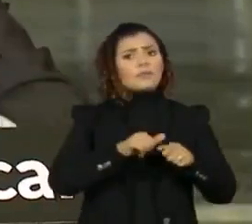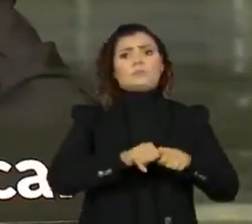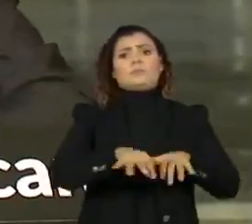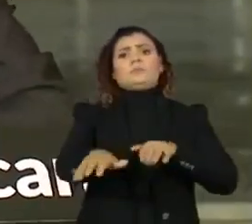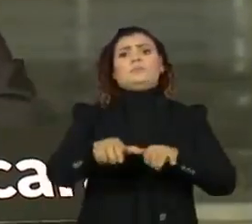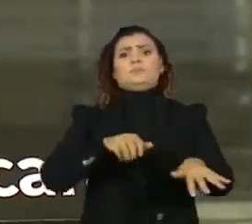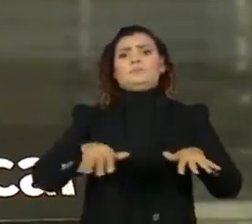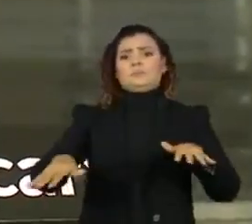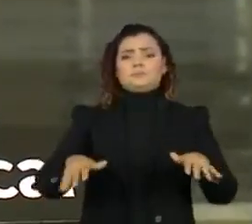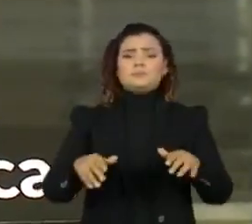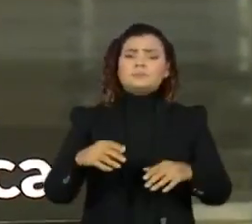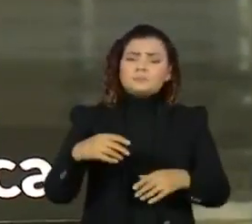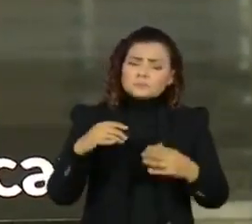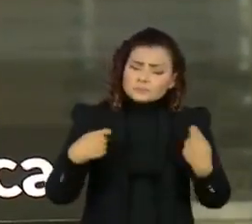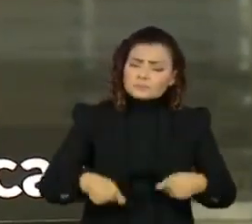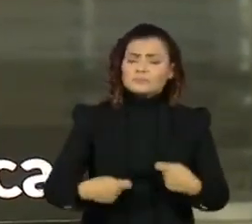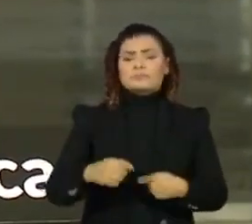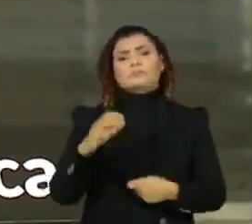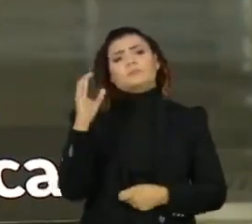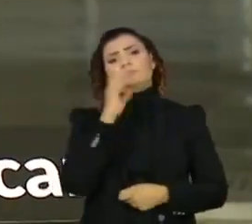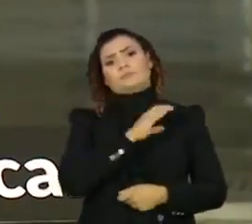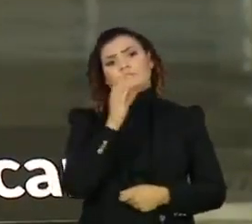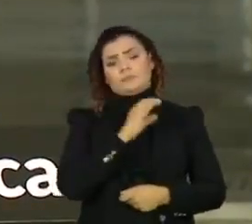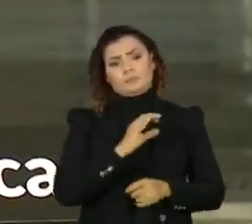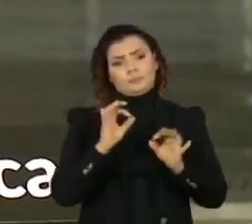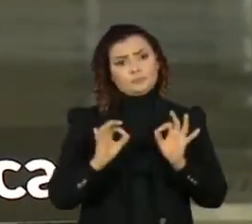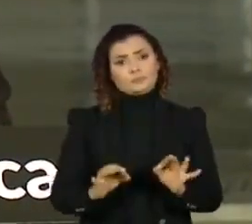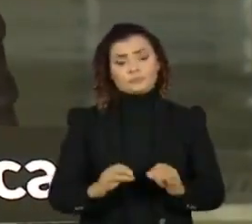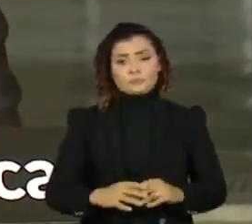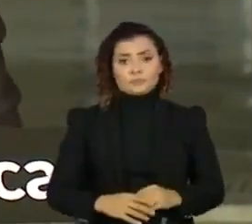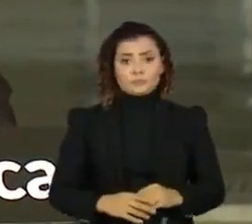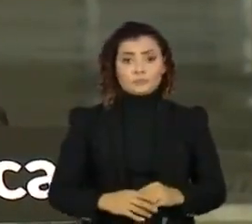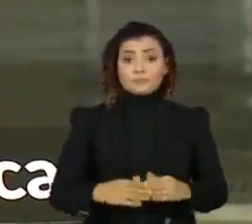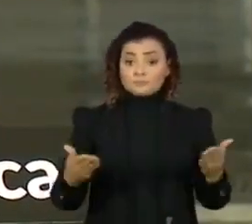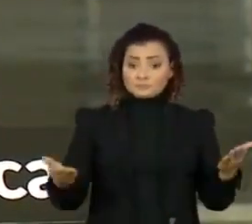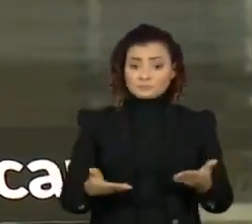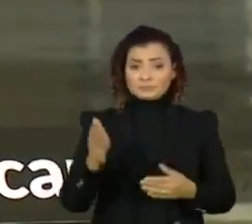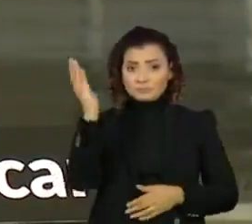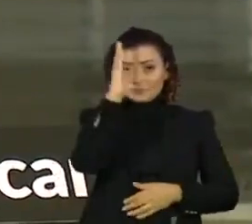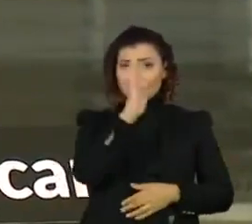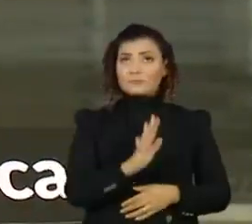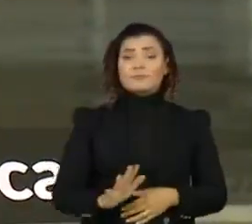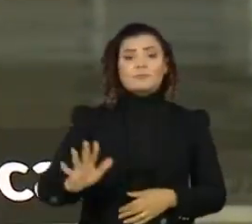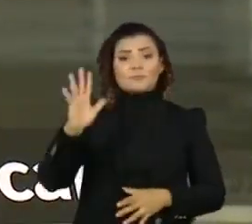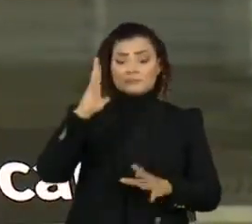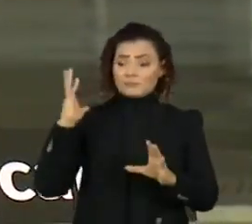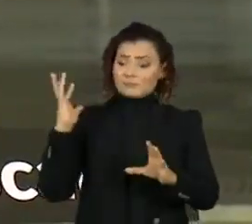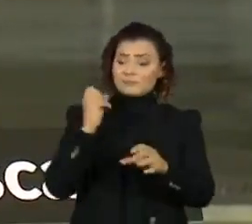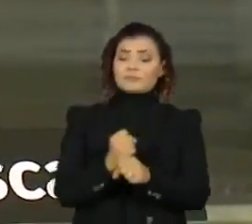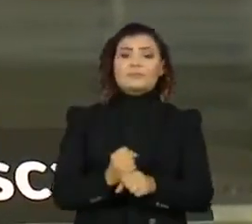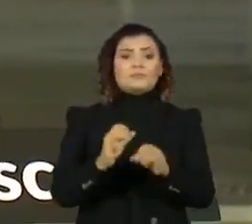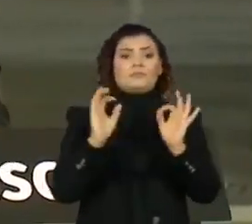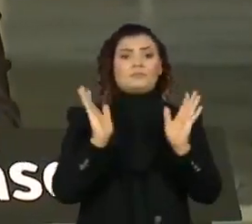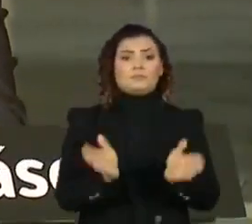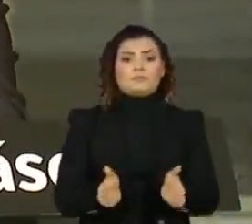expansão, infelizmente da pandemia no nosso meio. hoje o Brasil contabiliza